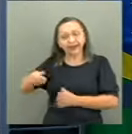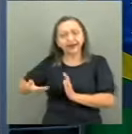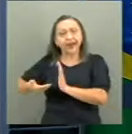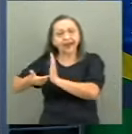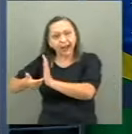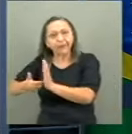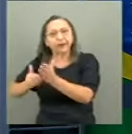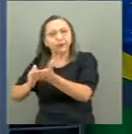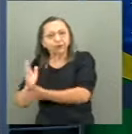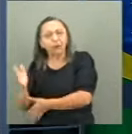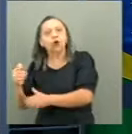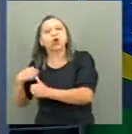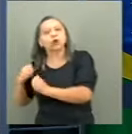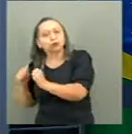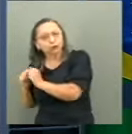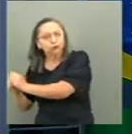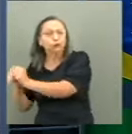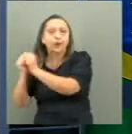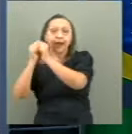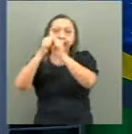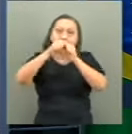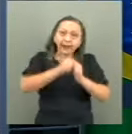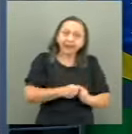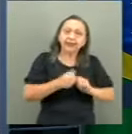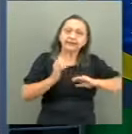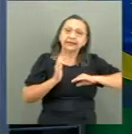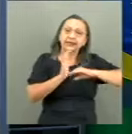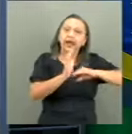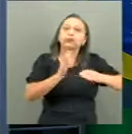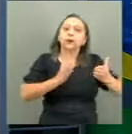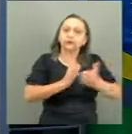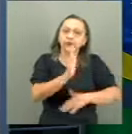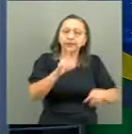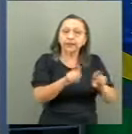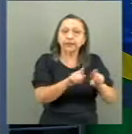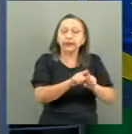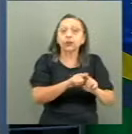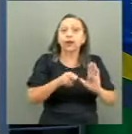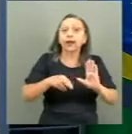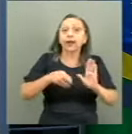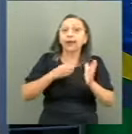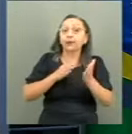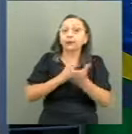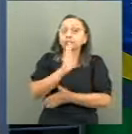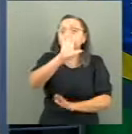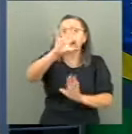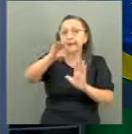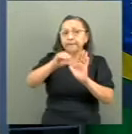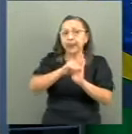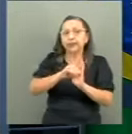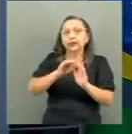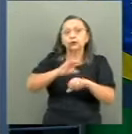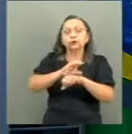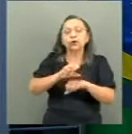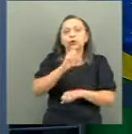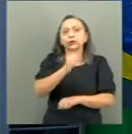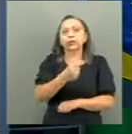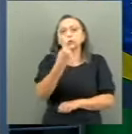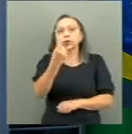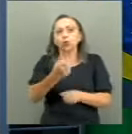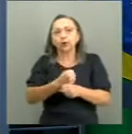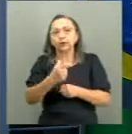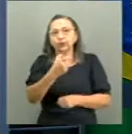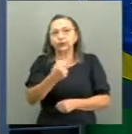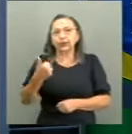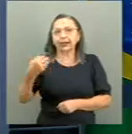Aqui no Senado, aprovamos também. O que vem aqui, então? Regulamentação da Emenda Constitucional 81 de 2014,